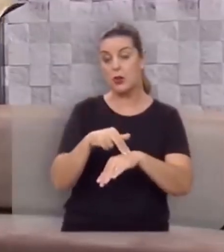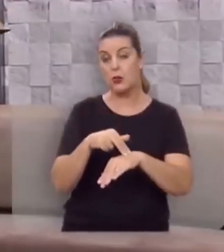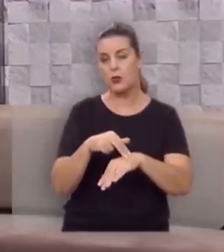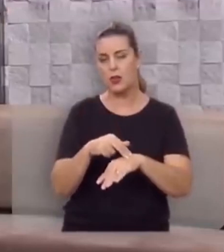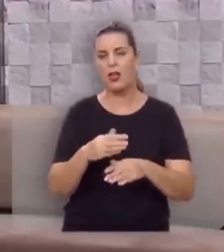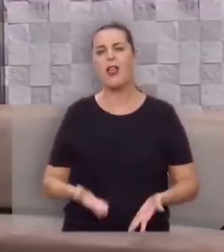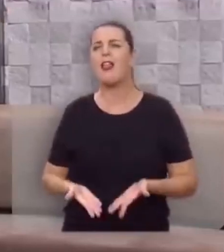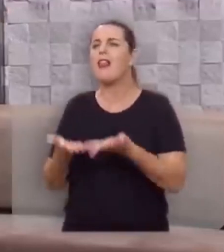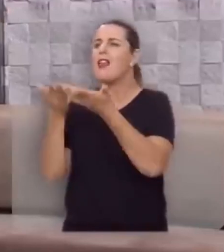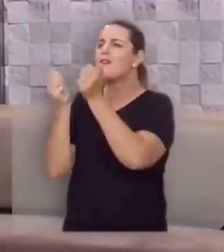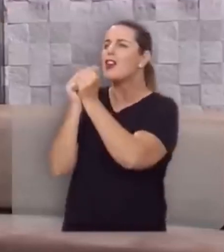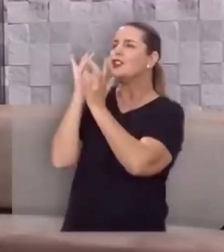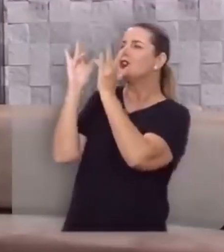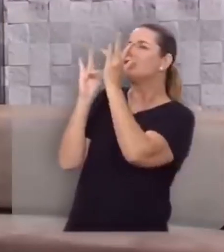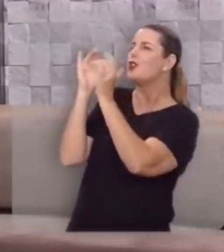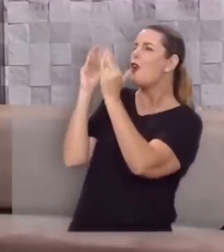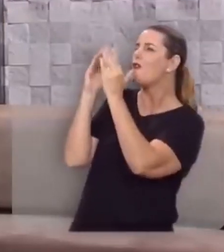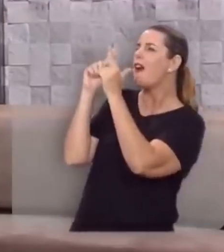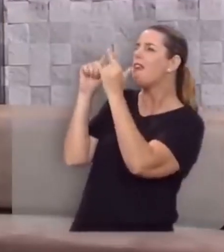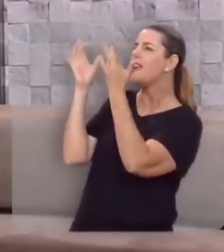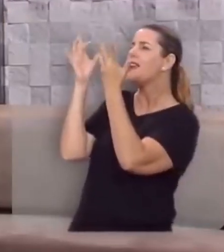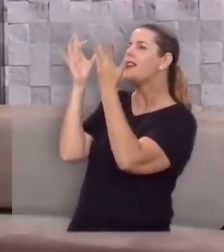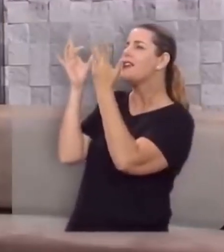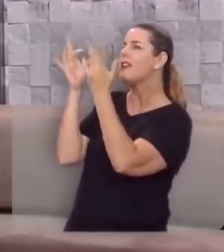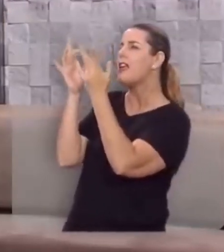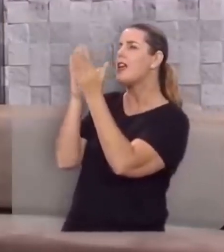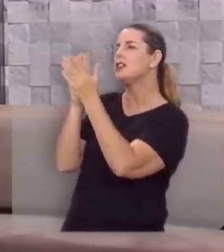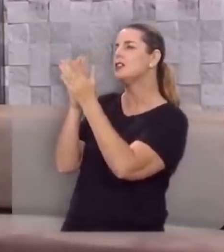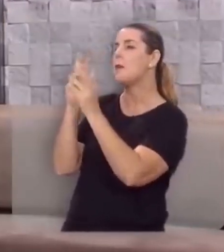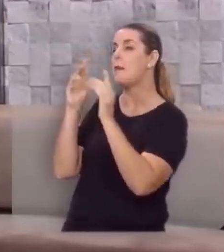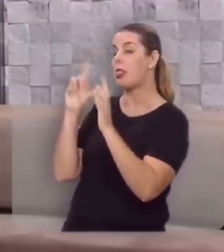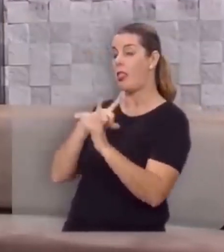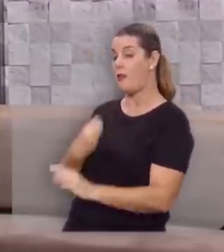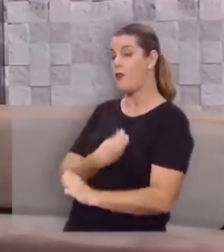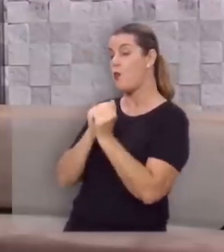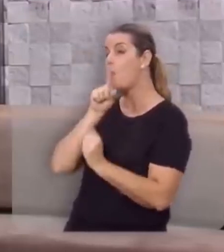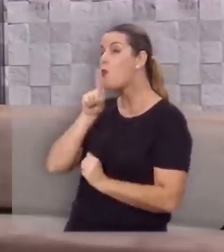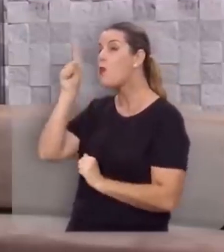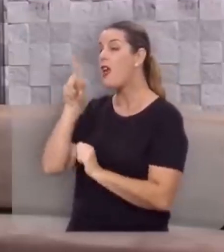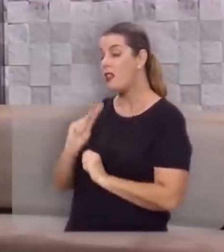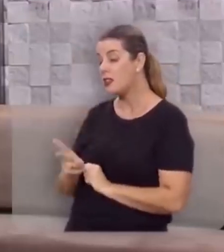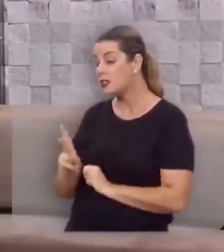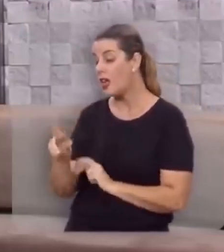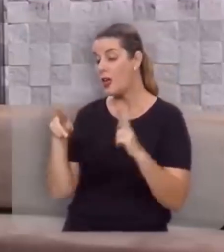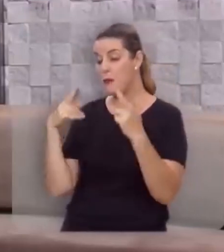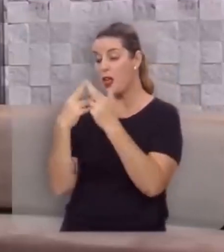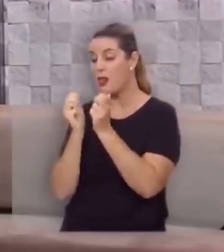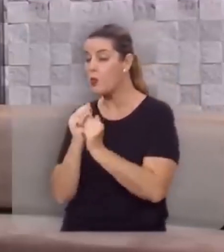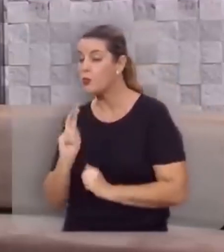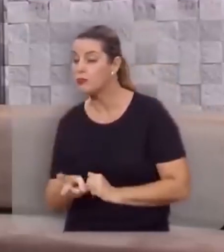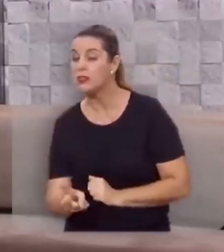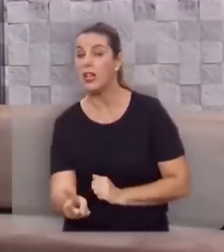ele levará a sua noiva, a sua igreja, para habitar com ele, reinar com ele, para sempre, e sempre, e sempre.